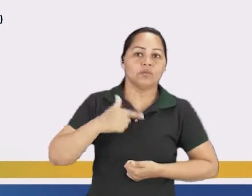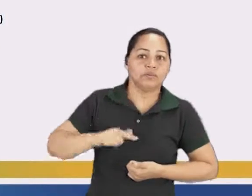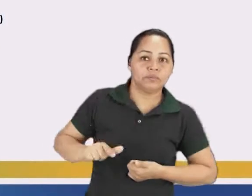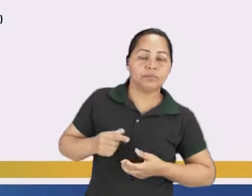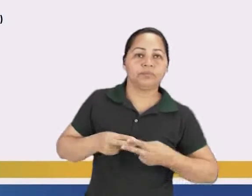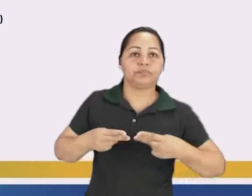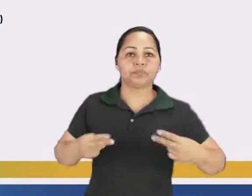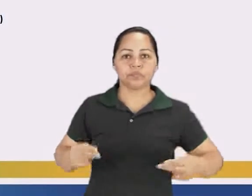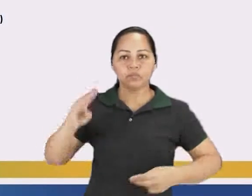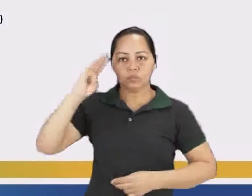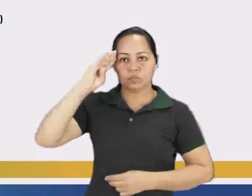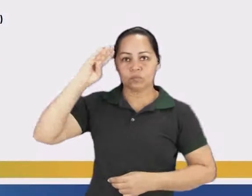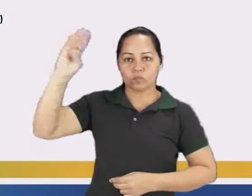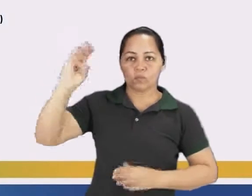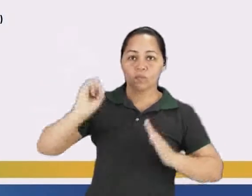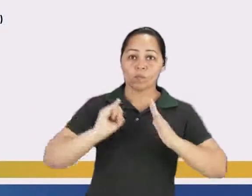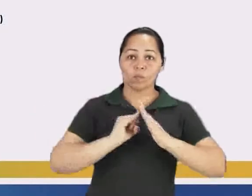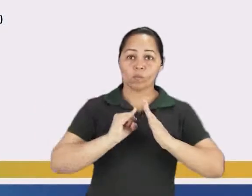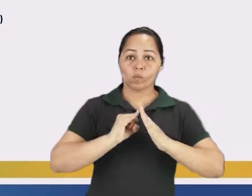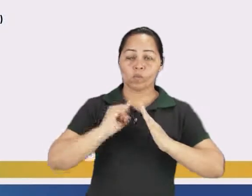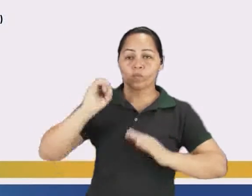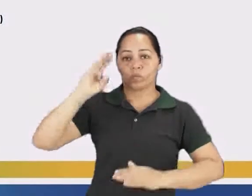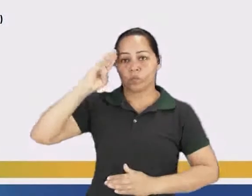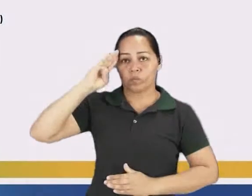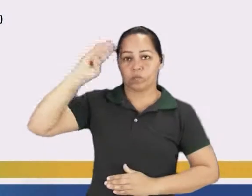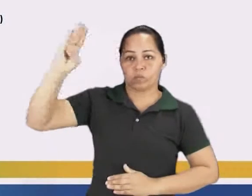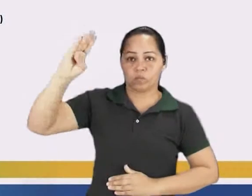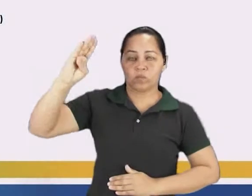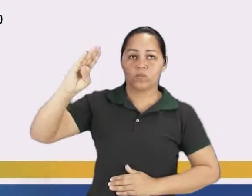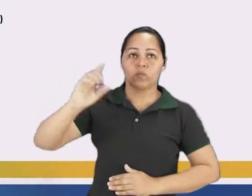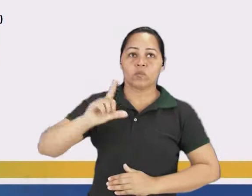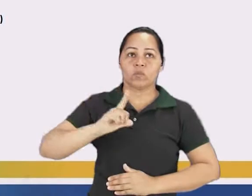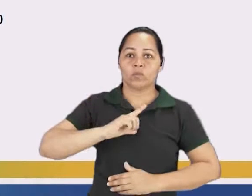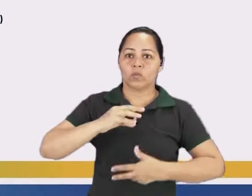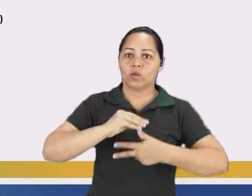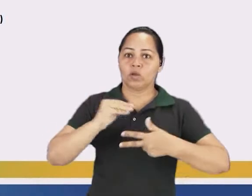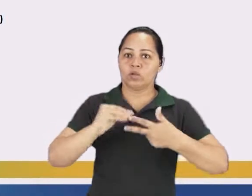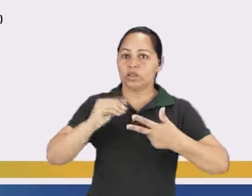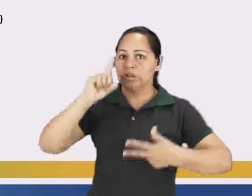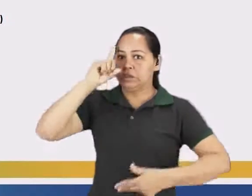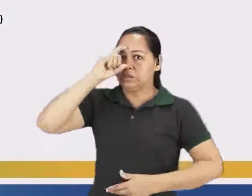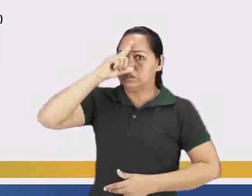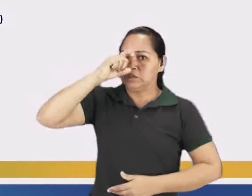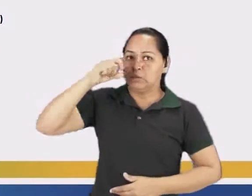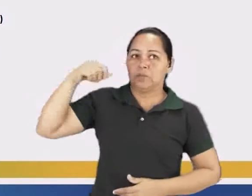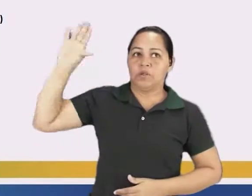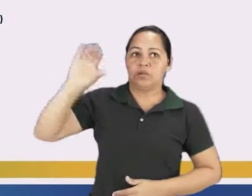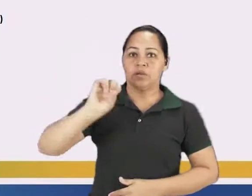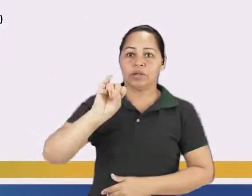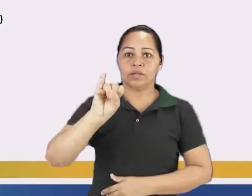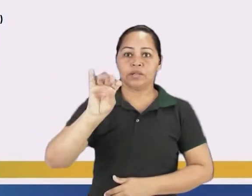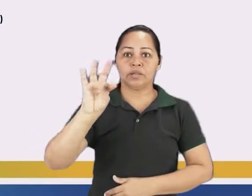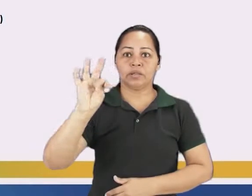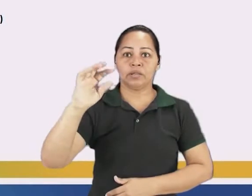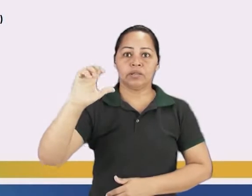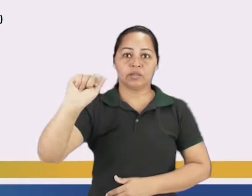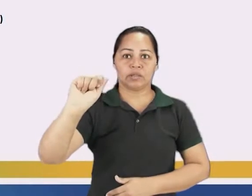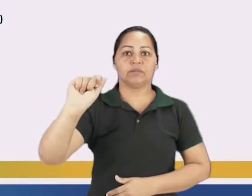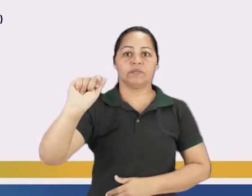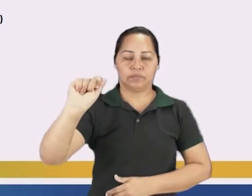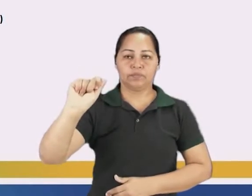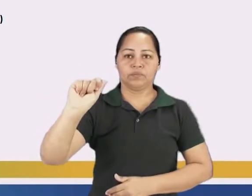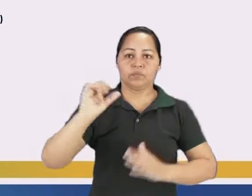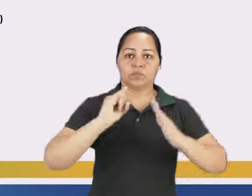instituto militar, muito, é um dos vestibulares mais difíceis que tem no Brasil, que é o ITA, Instituto